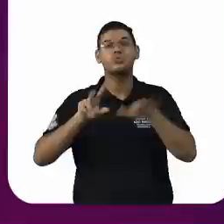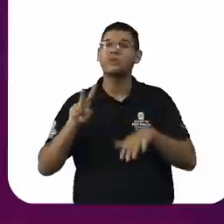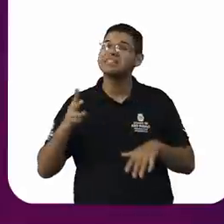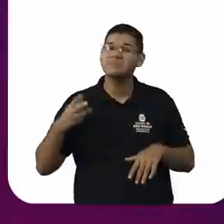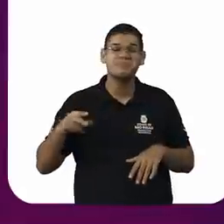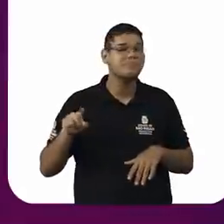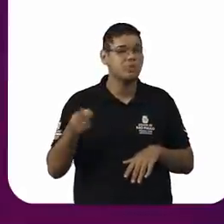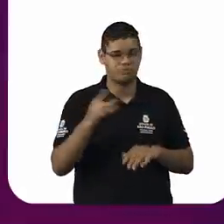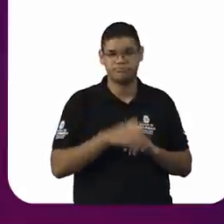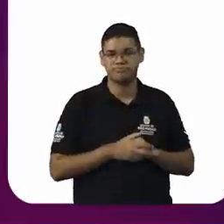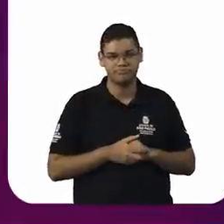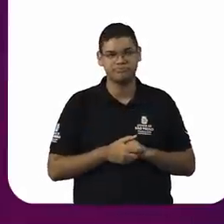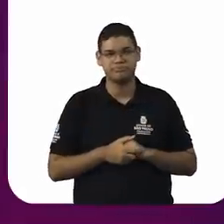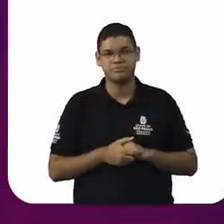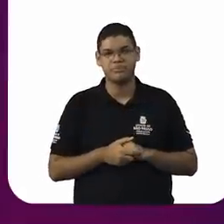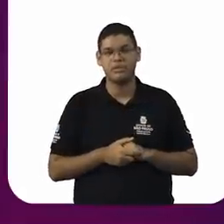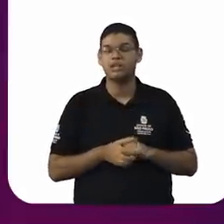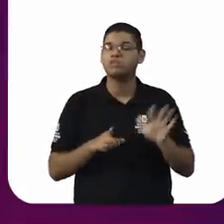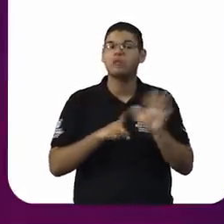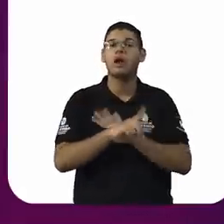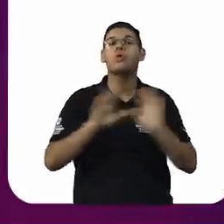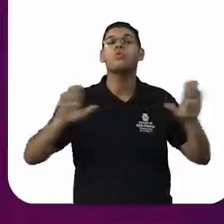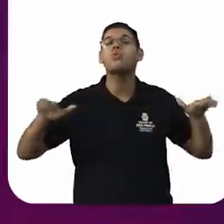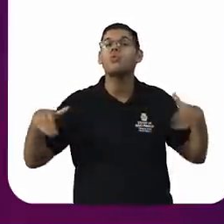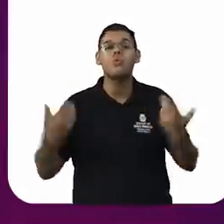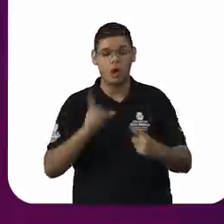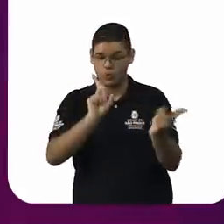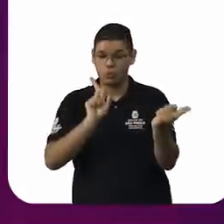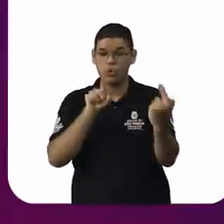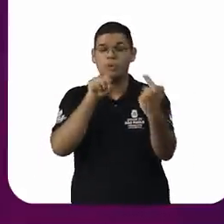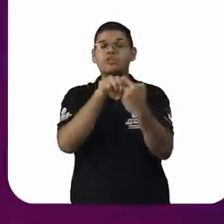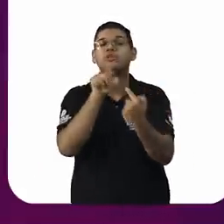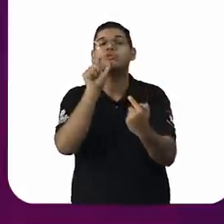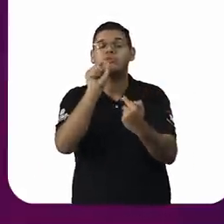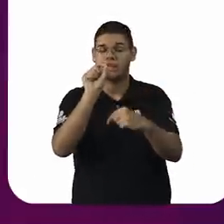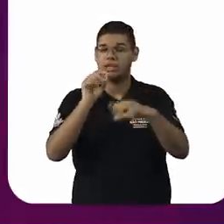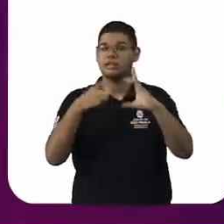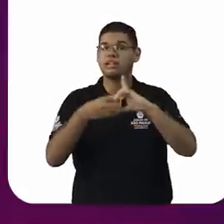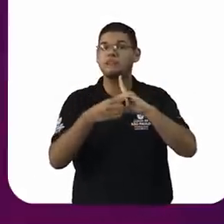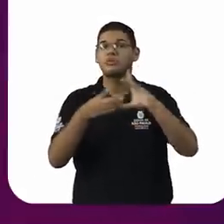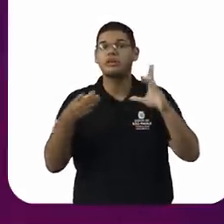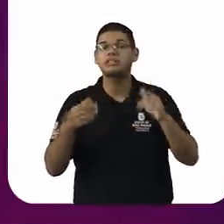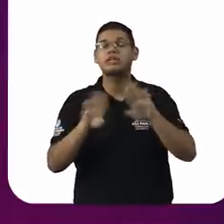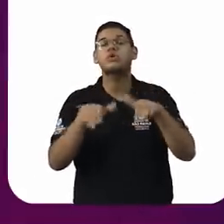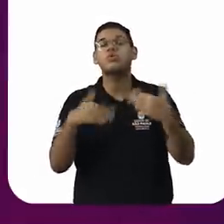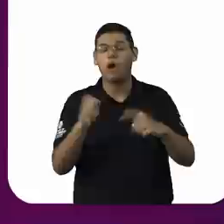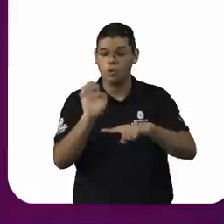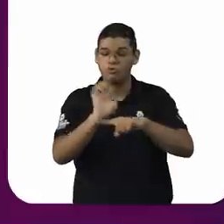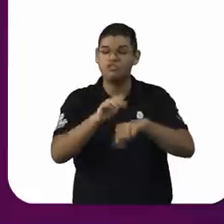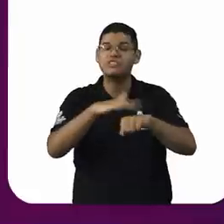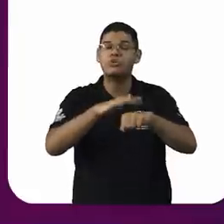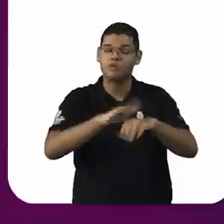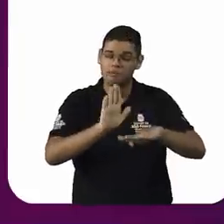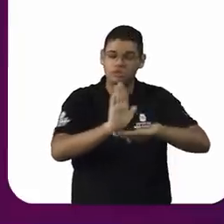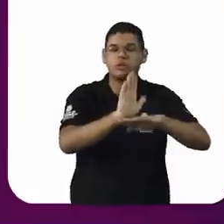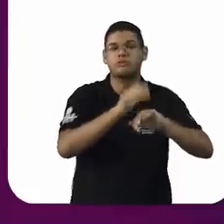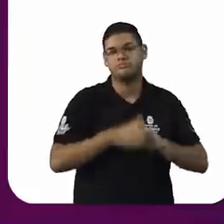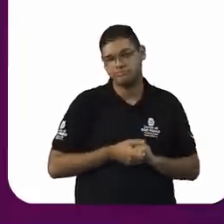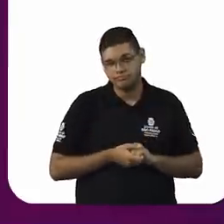democracia e qual é o desafio do papel do Estado? Primeiro, assegurar que todas essas identidades